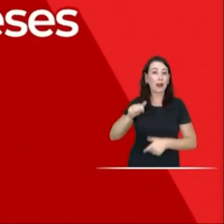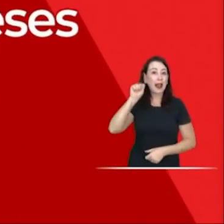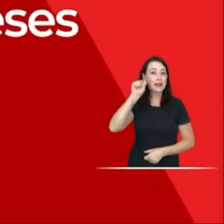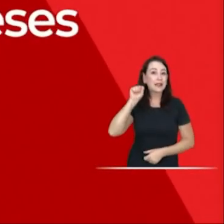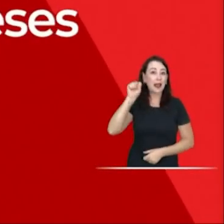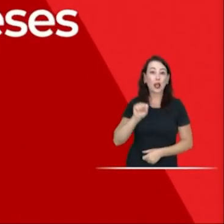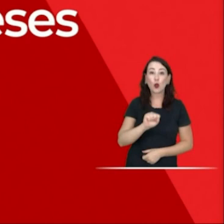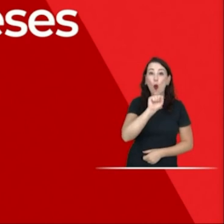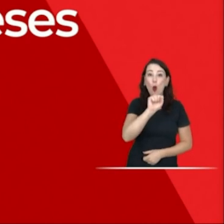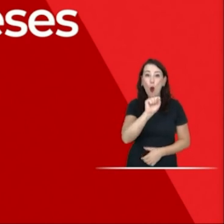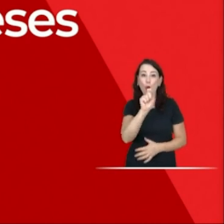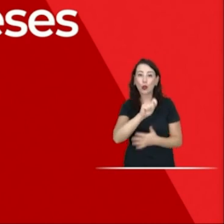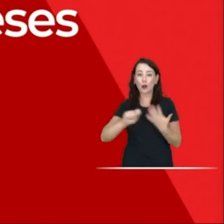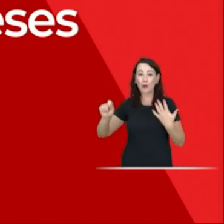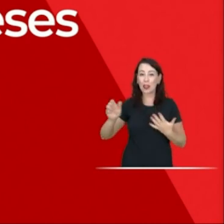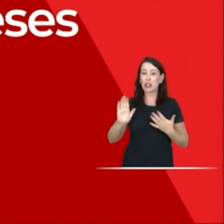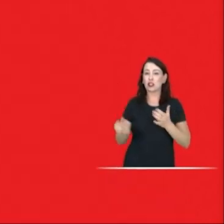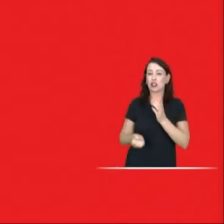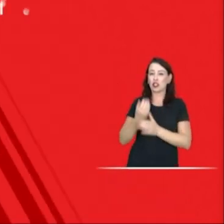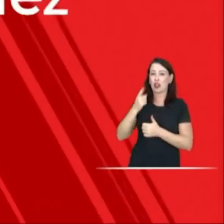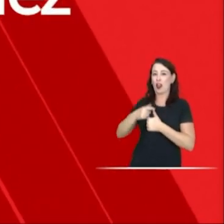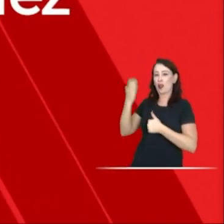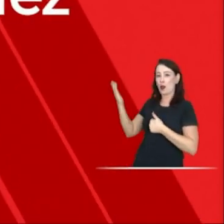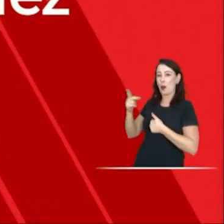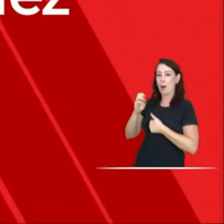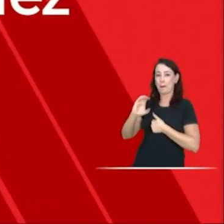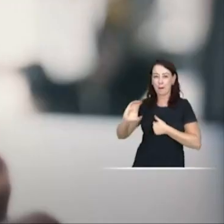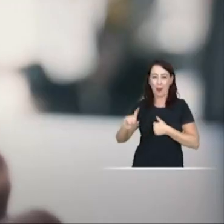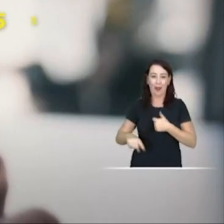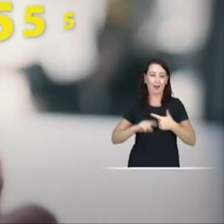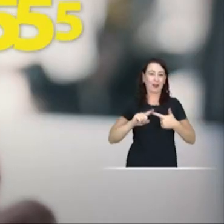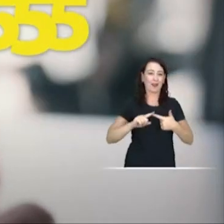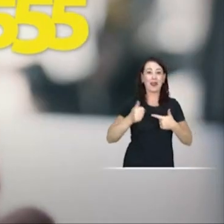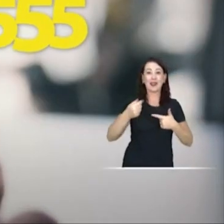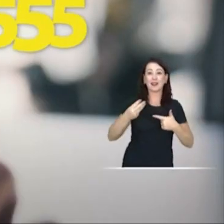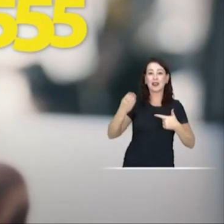Alexandre Silveira é senador há oito meses. Olha o que ele fez.